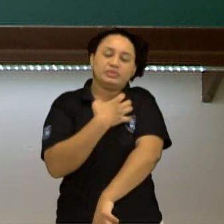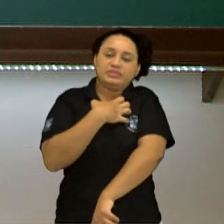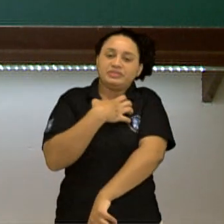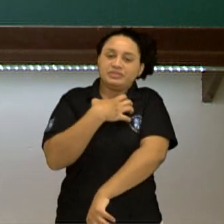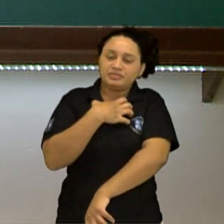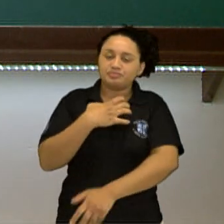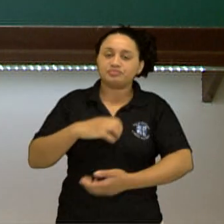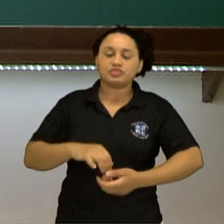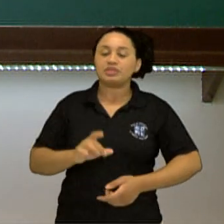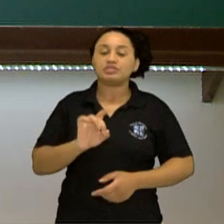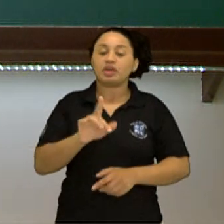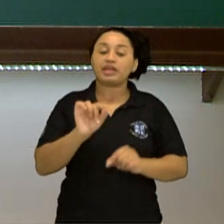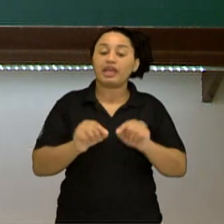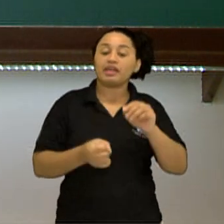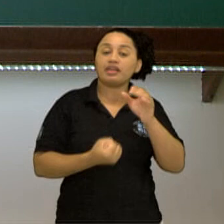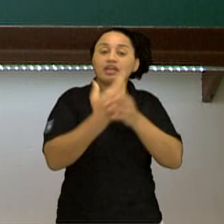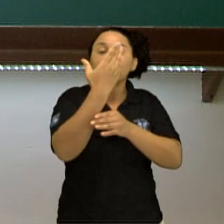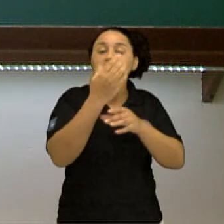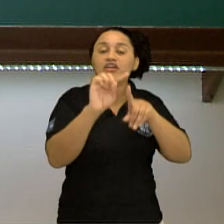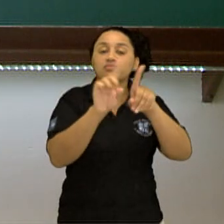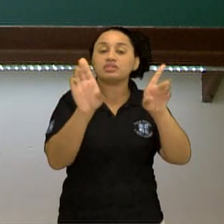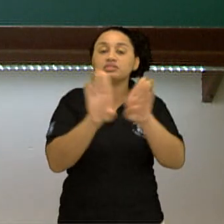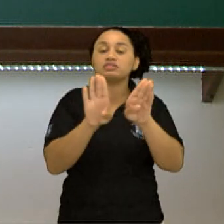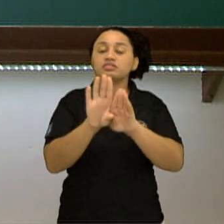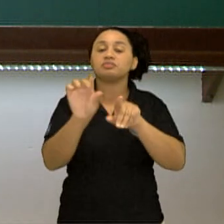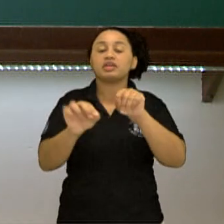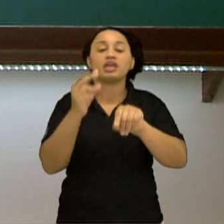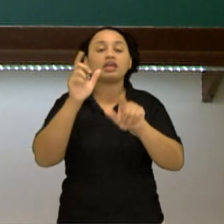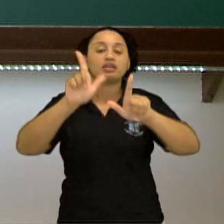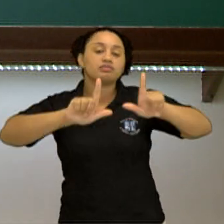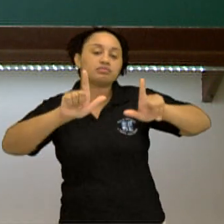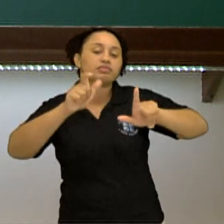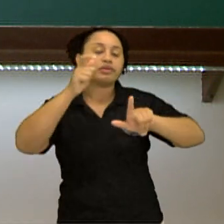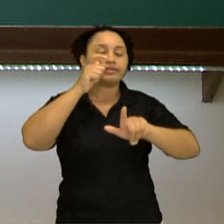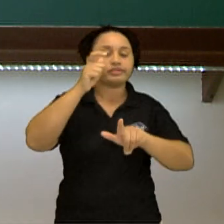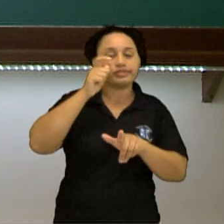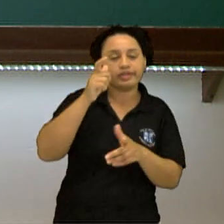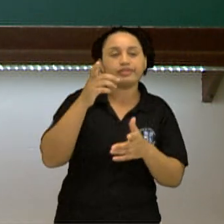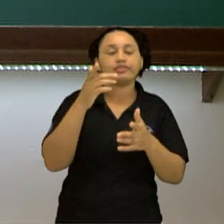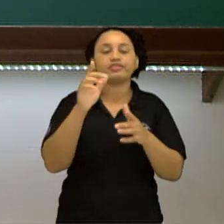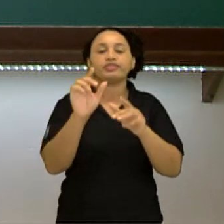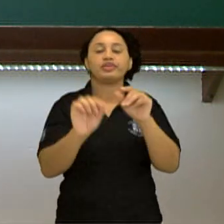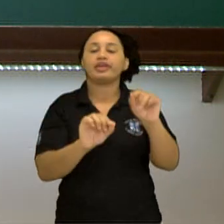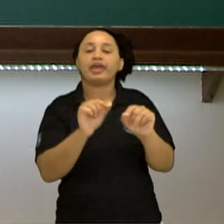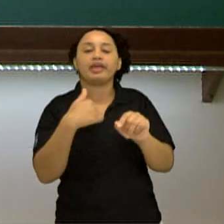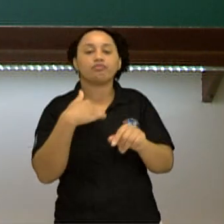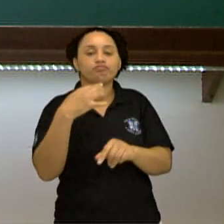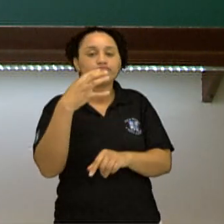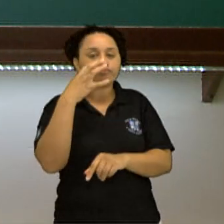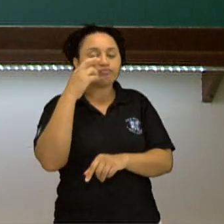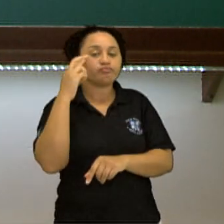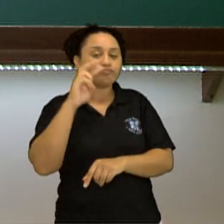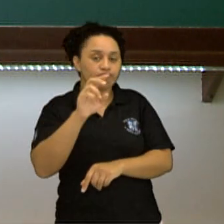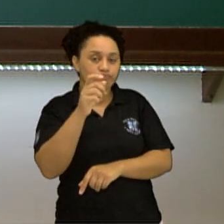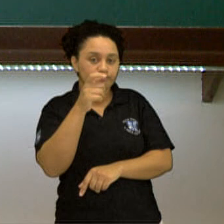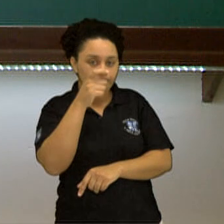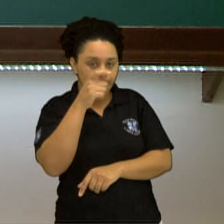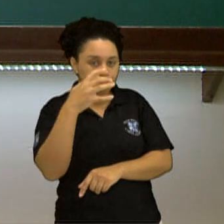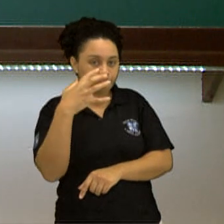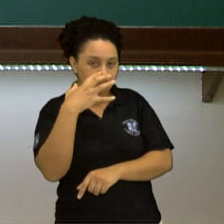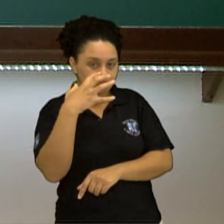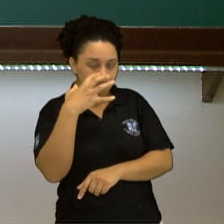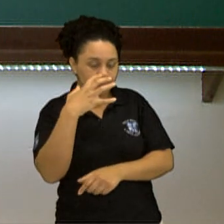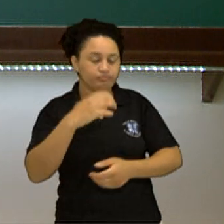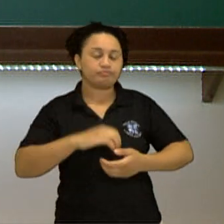só para quem produz arte, mas para quem também assiste, para quem a aprecia. O que é